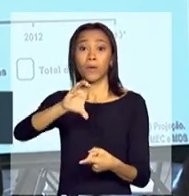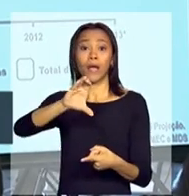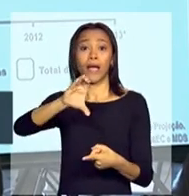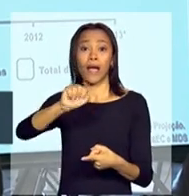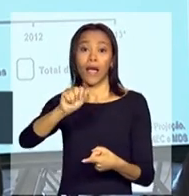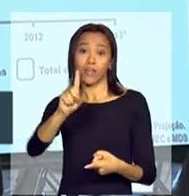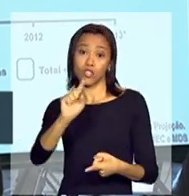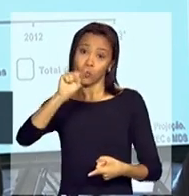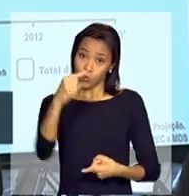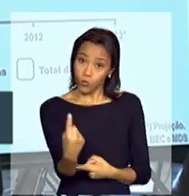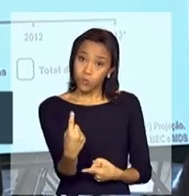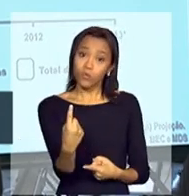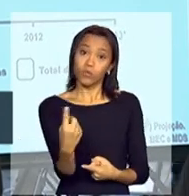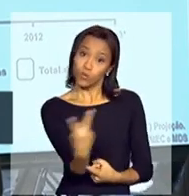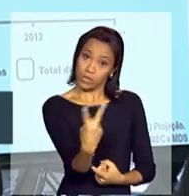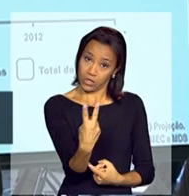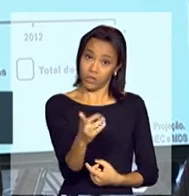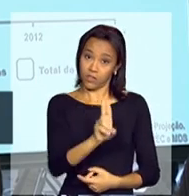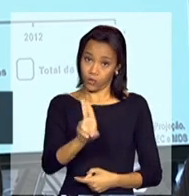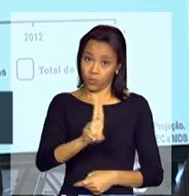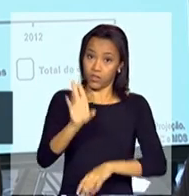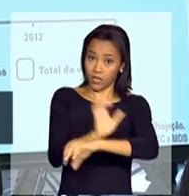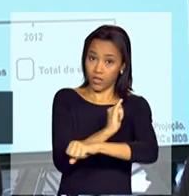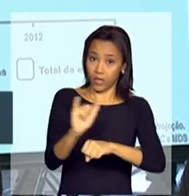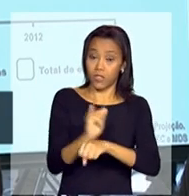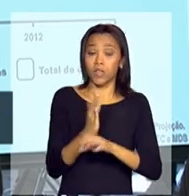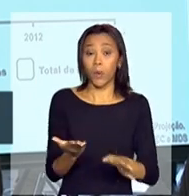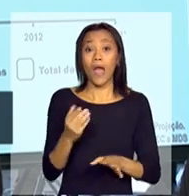escola. Agora, nós queríamos saber as escolas,